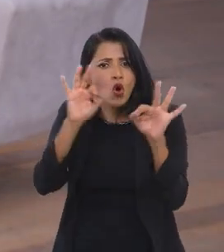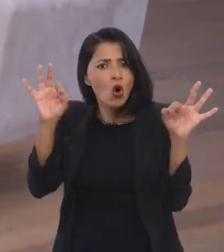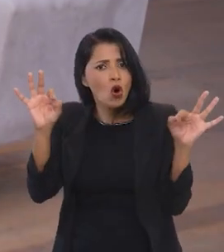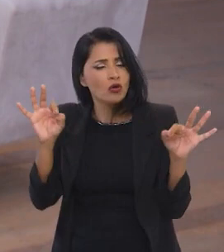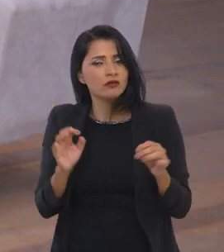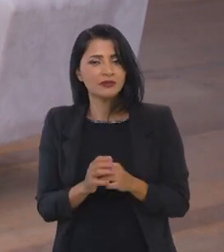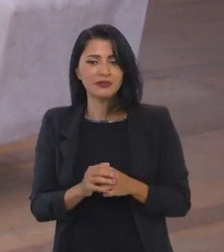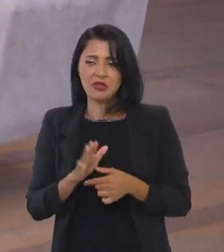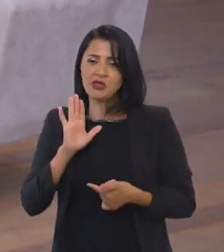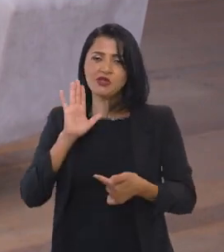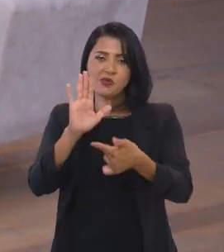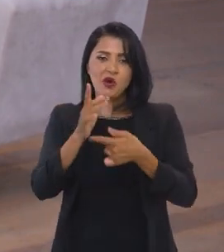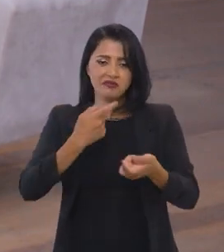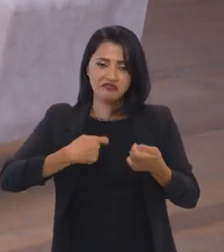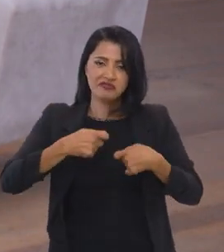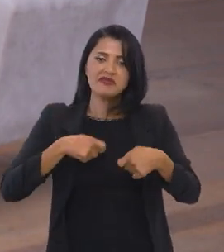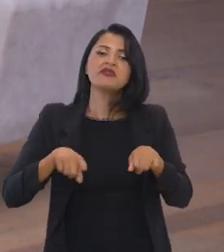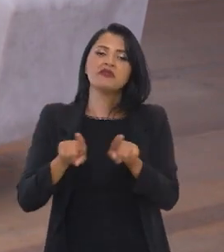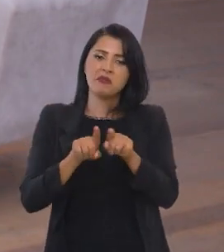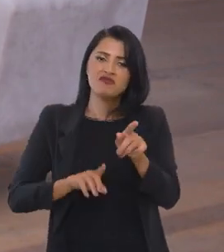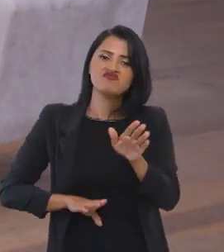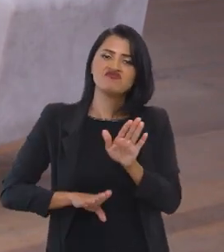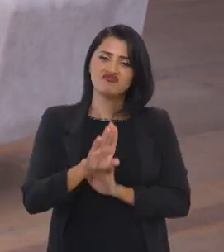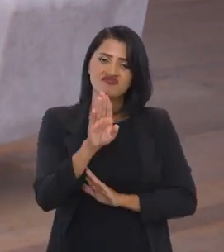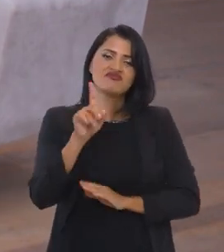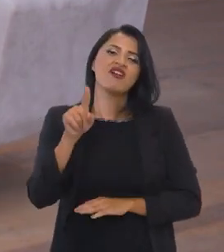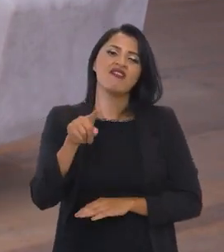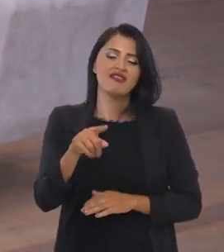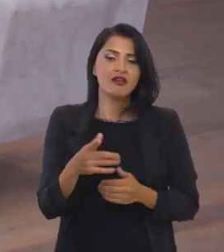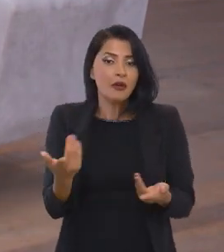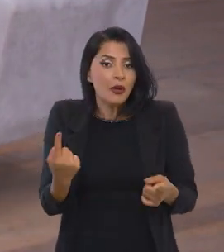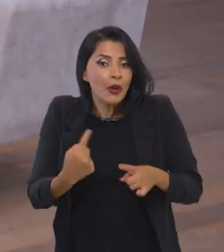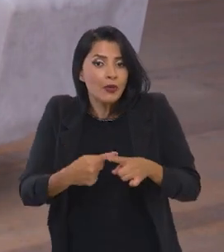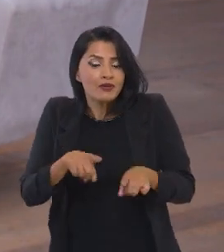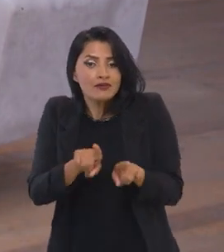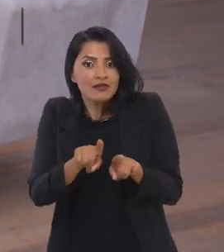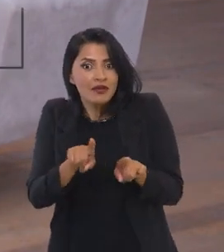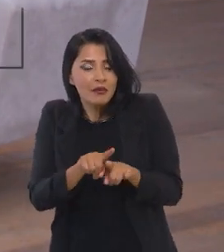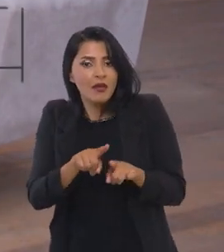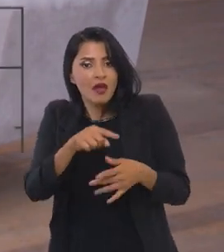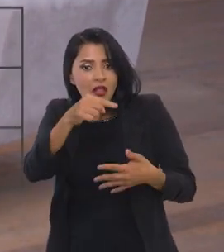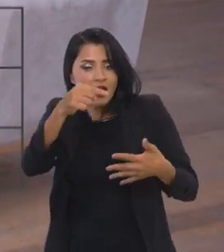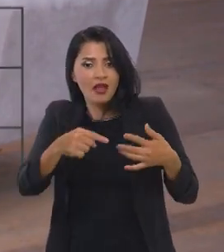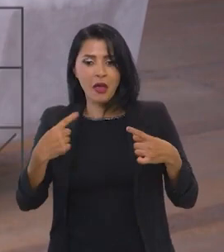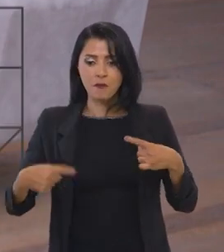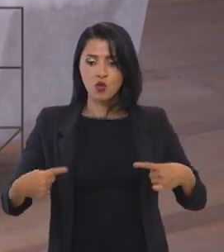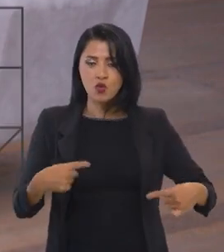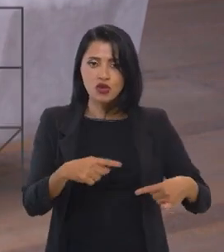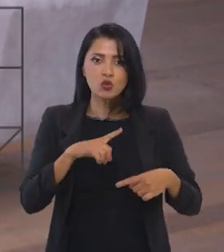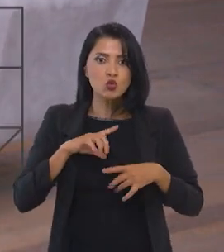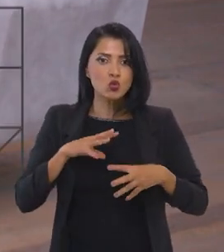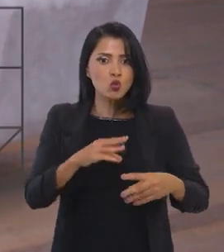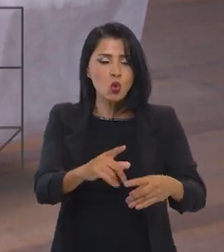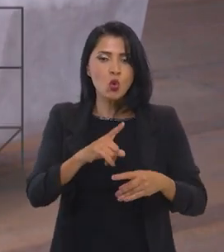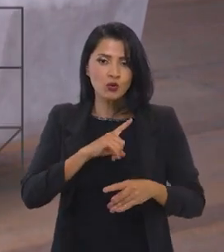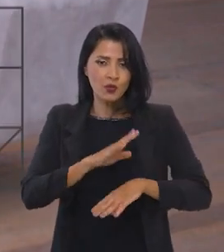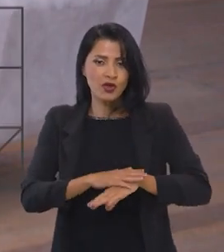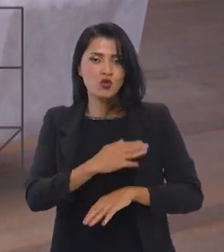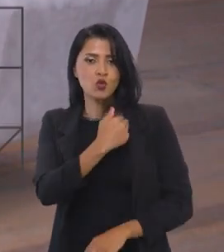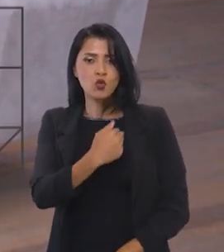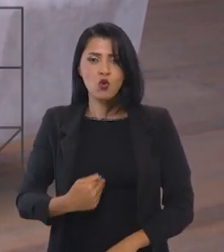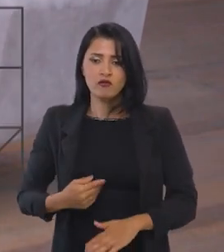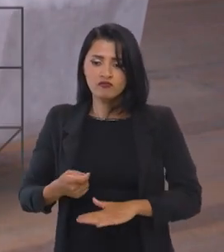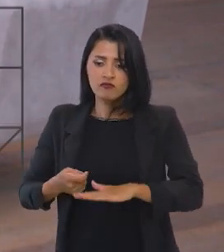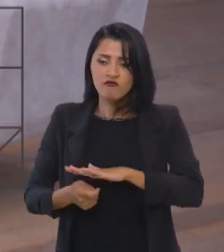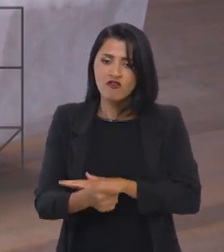Ótimo! Isso indica que a economia está crescendo? A economia está crescendo, porque também todas essas políticas, quando o